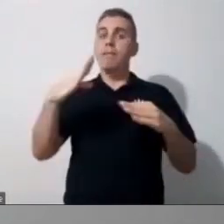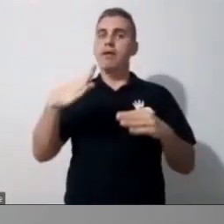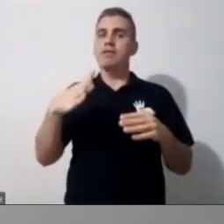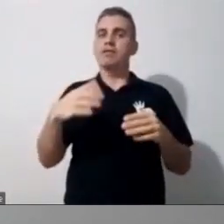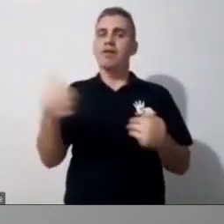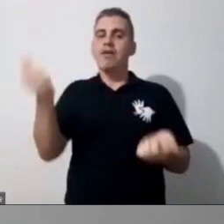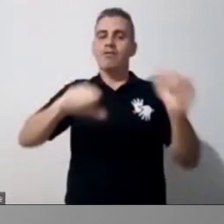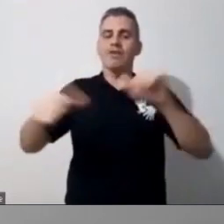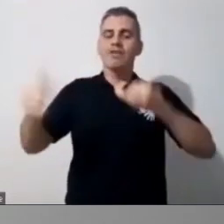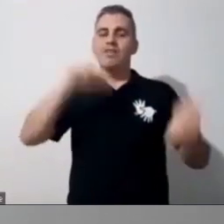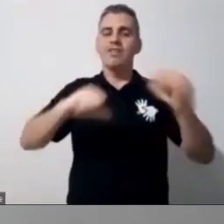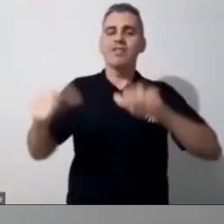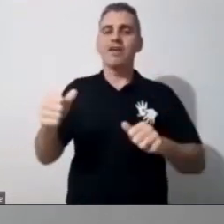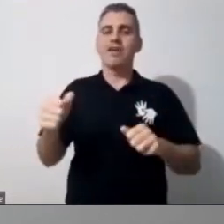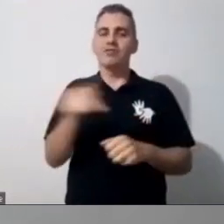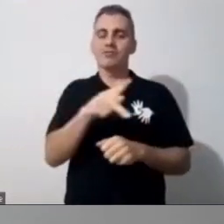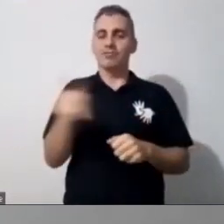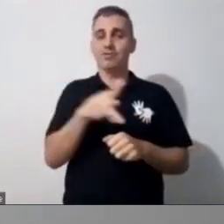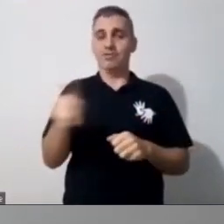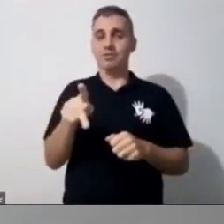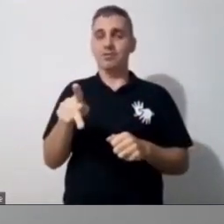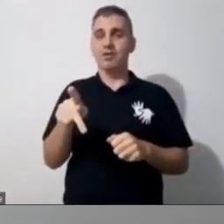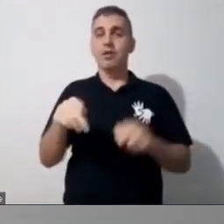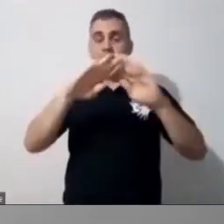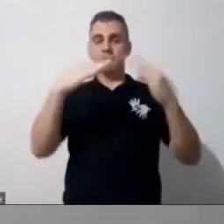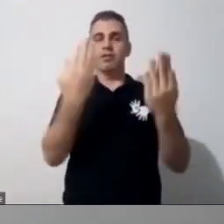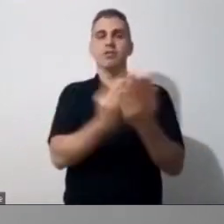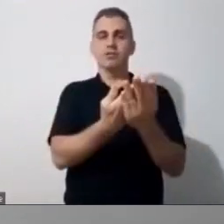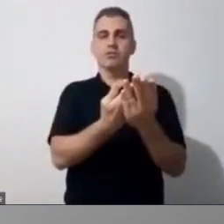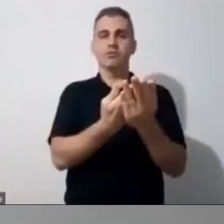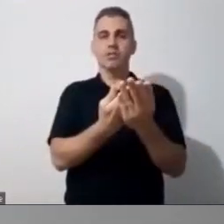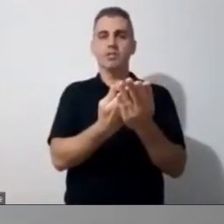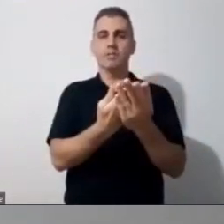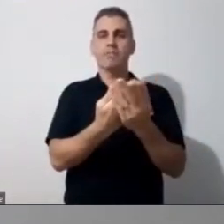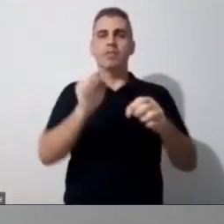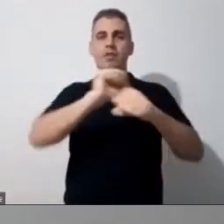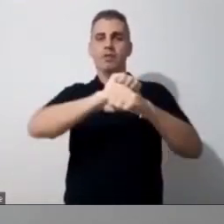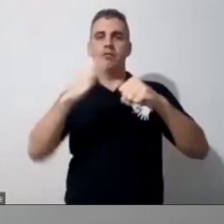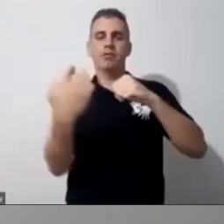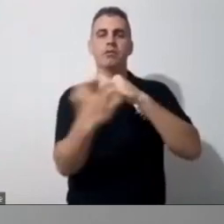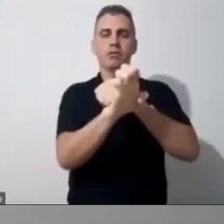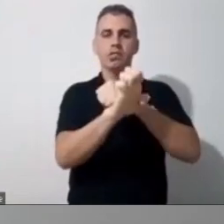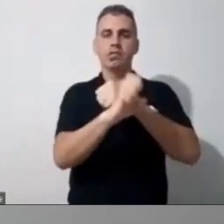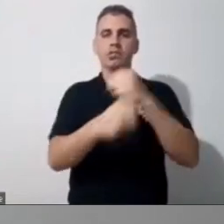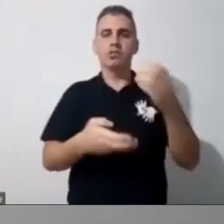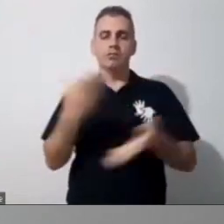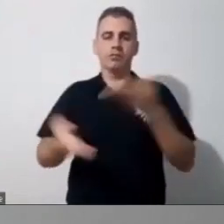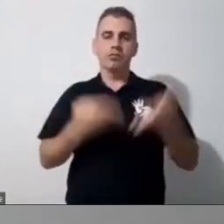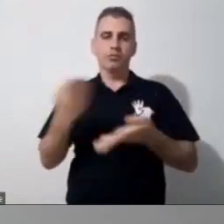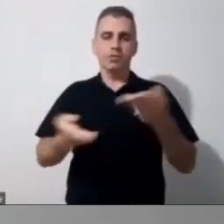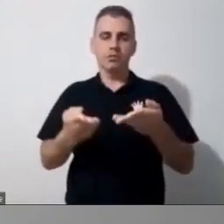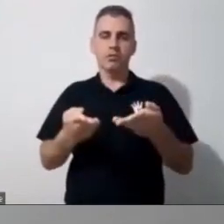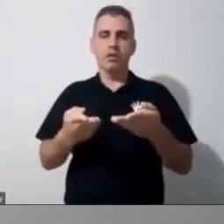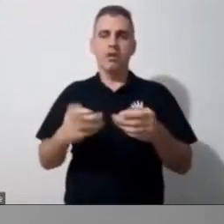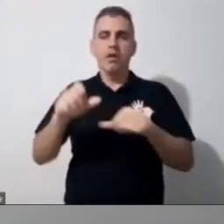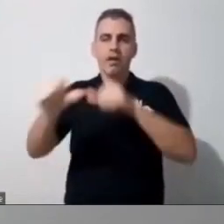professor, porque na escola o atendimento educacional especializado, ele é realizado no turno inverso do aluno e às